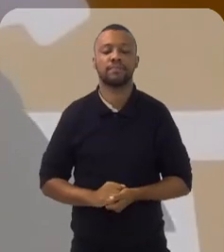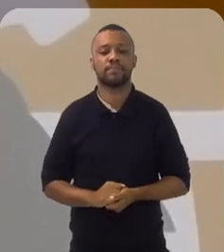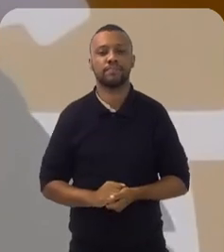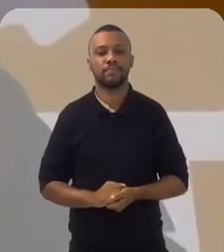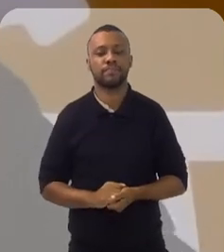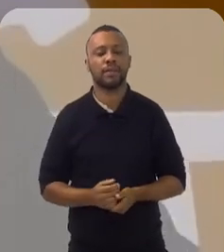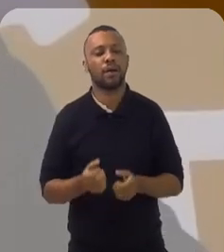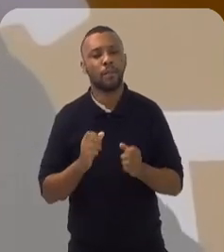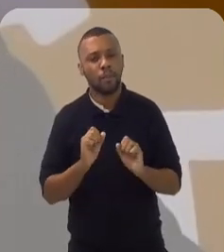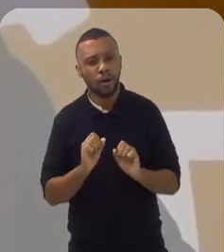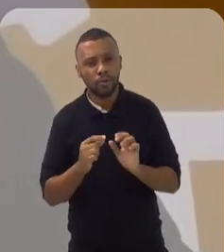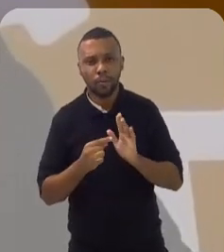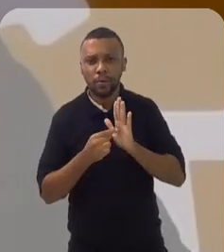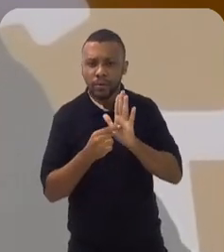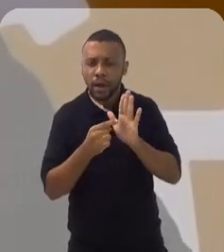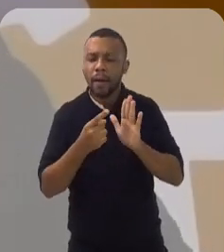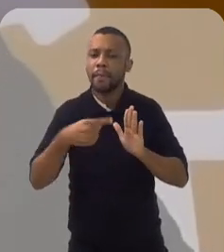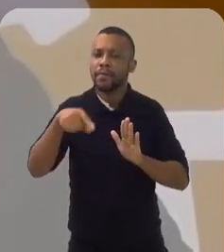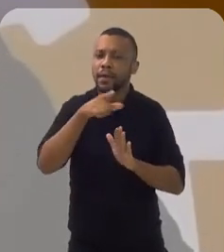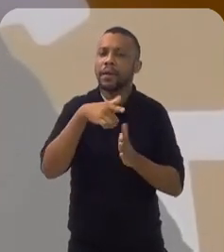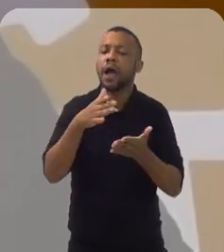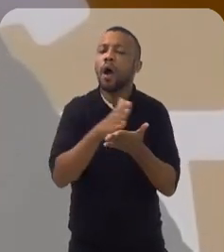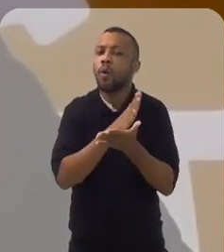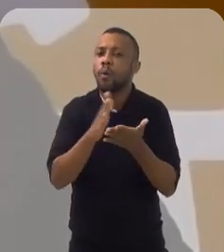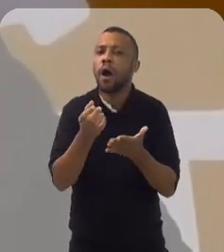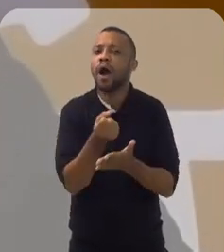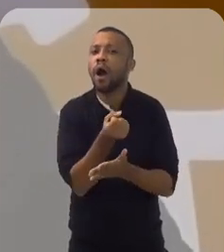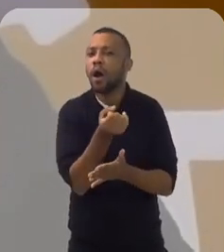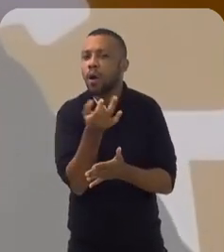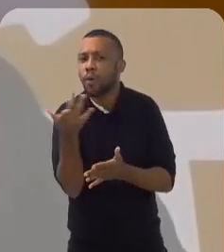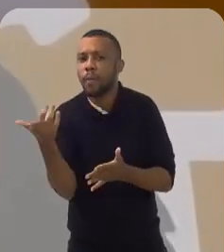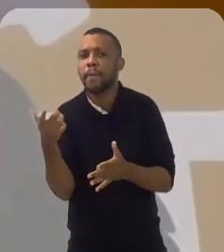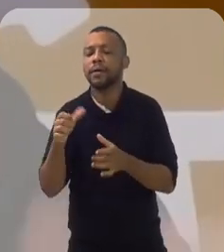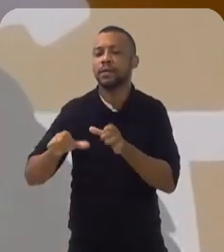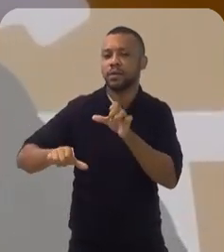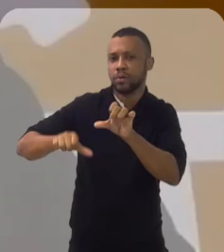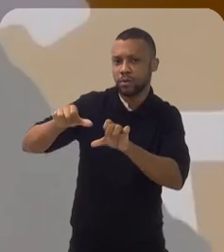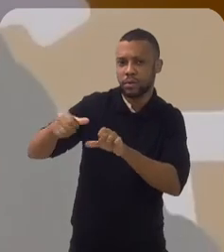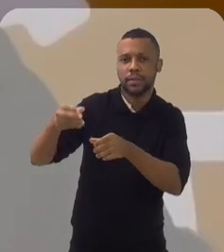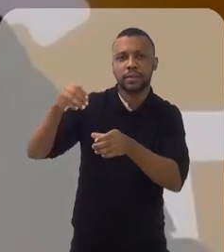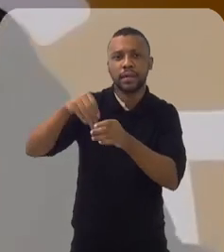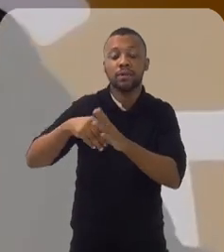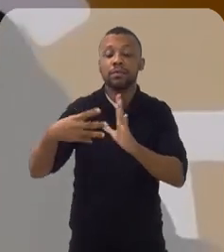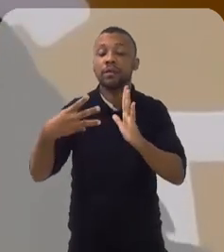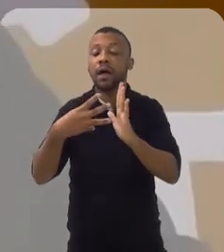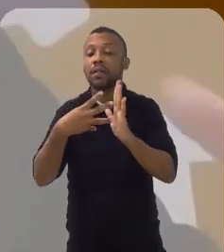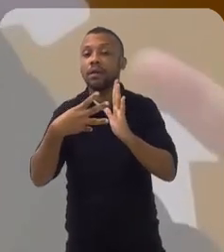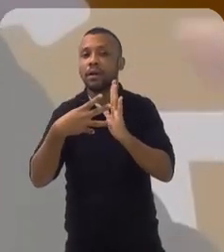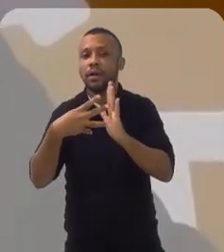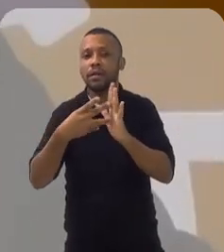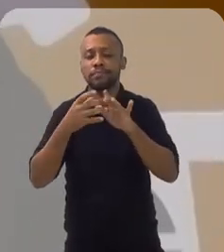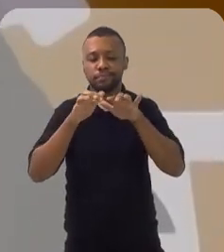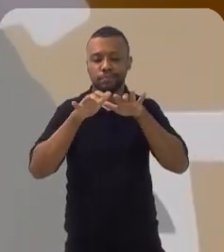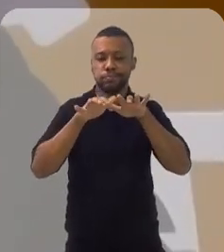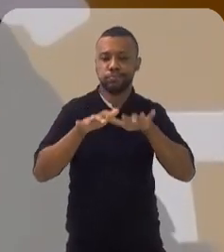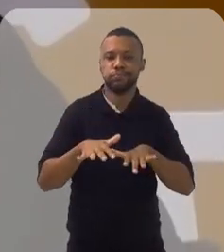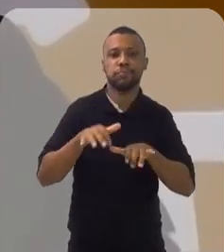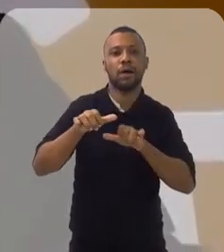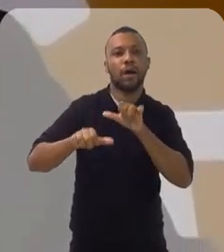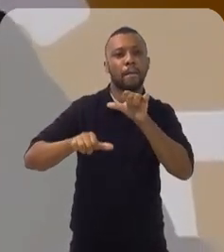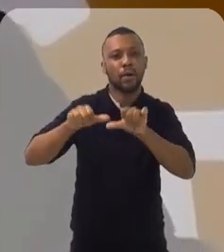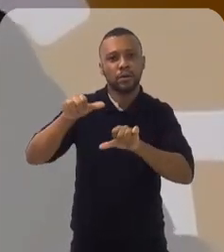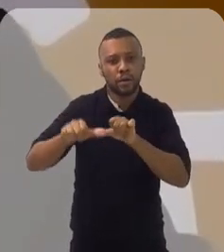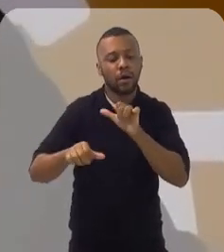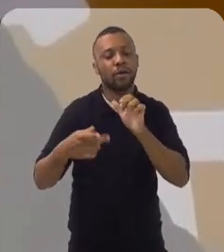Posso relatar para vocês aqui algumas alterações dentro da declaração, a alteração das